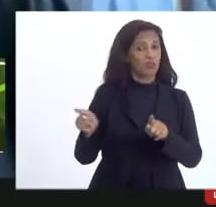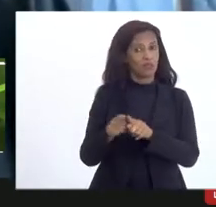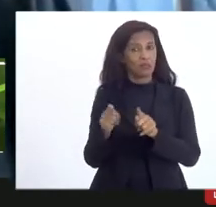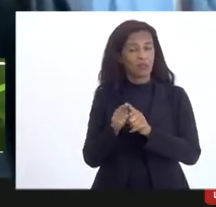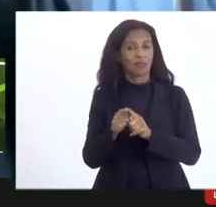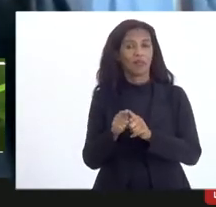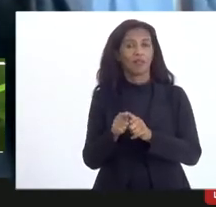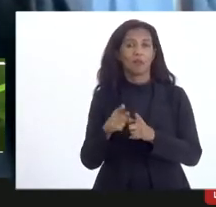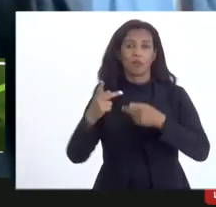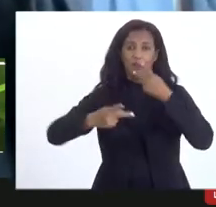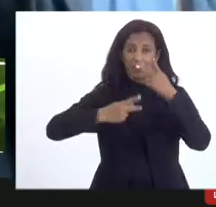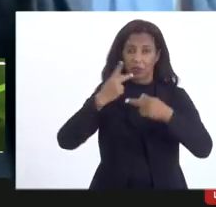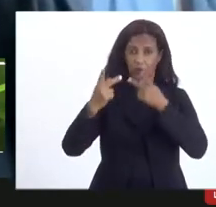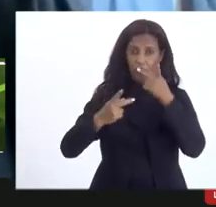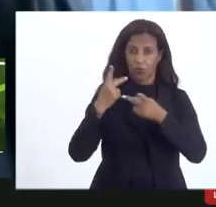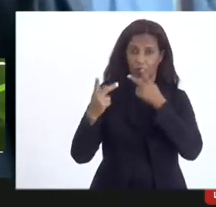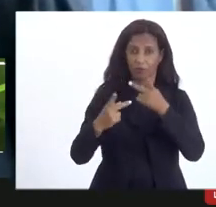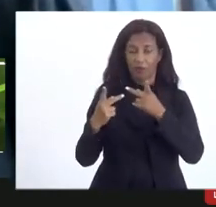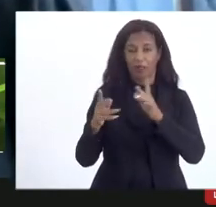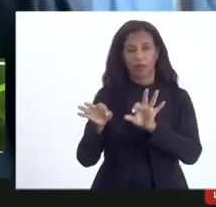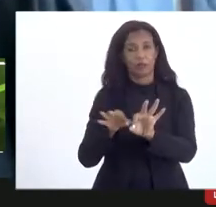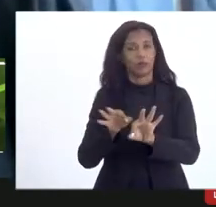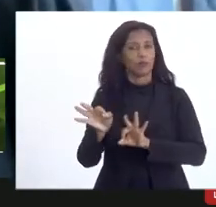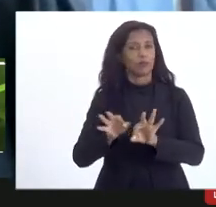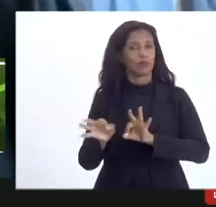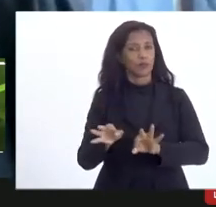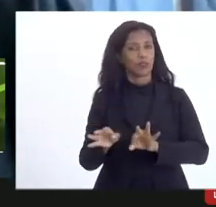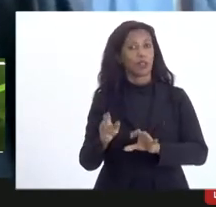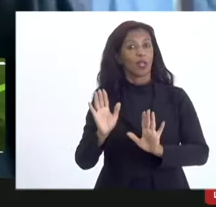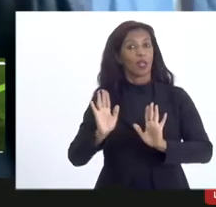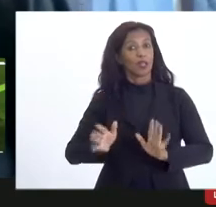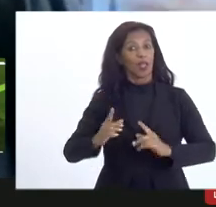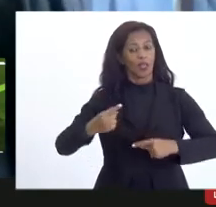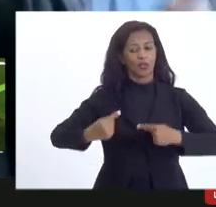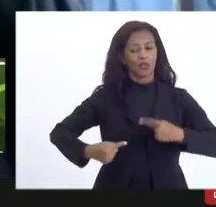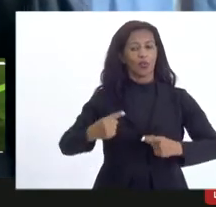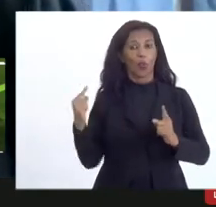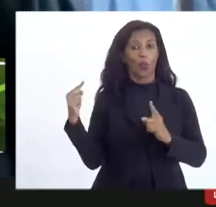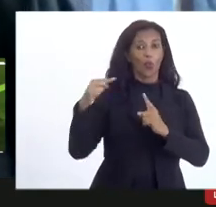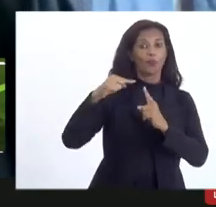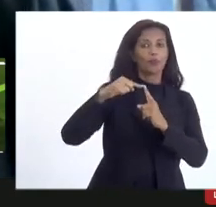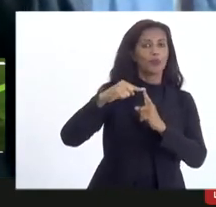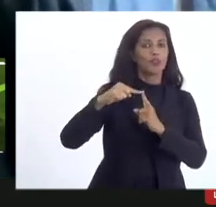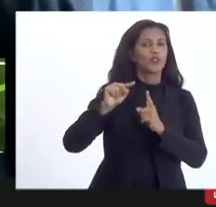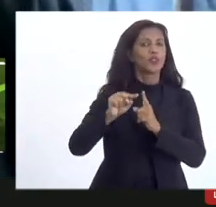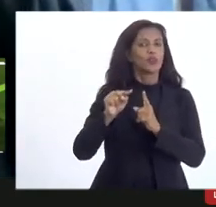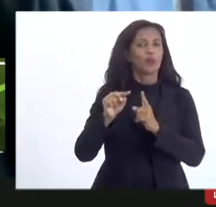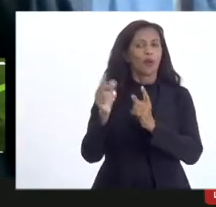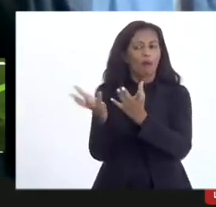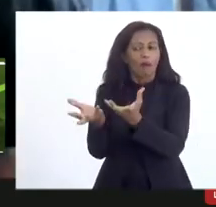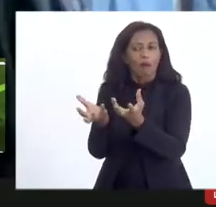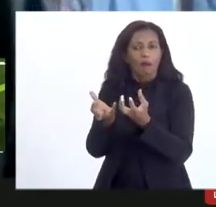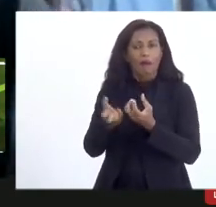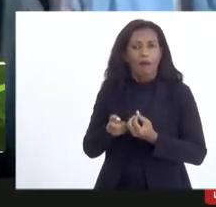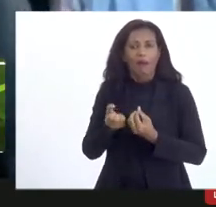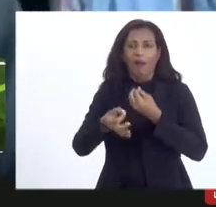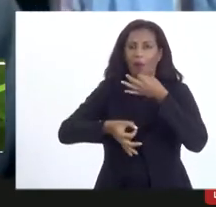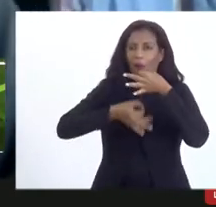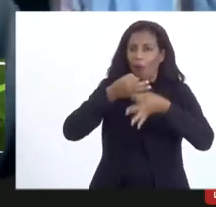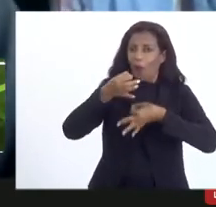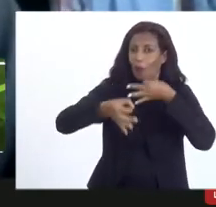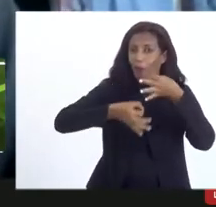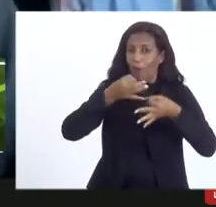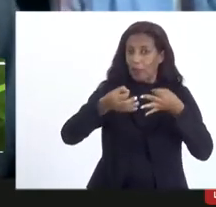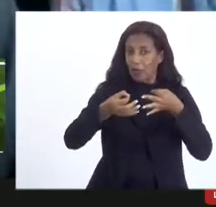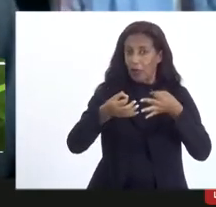as suas considerações sobre o projeto que está em discussão. objetivo é a gente receber sugestões, essas sugestões vão